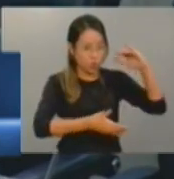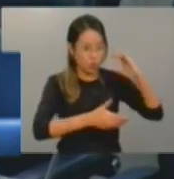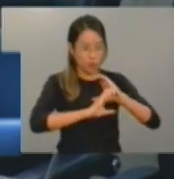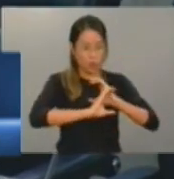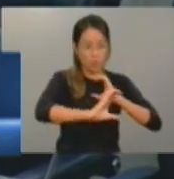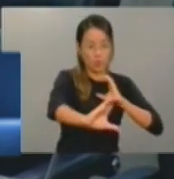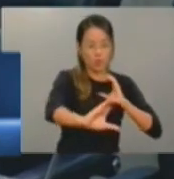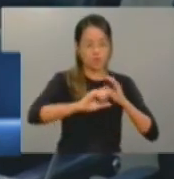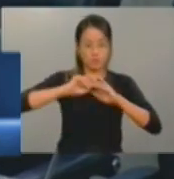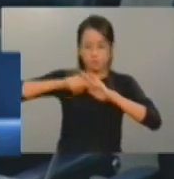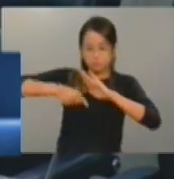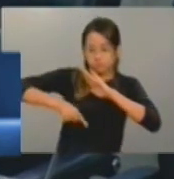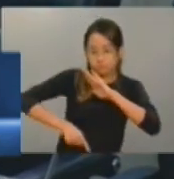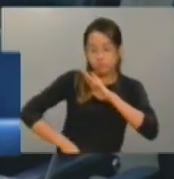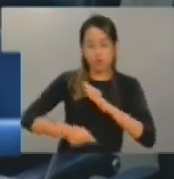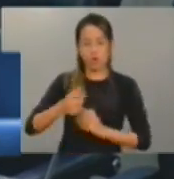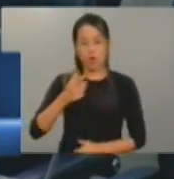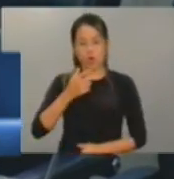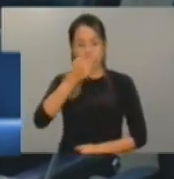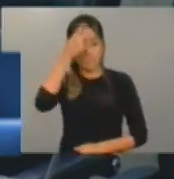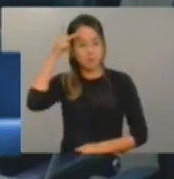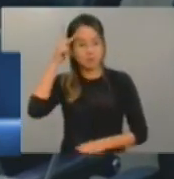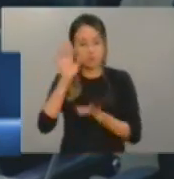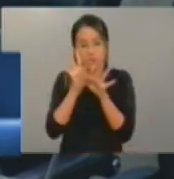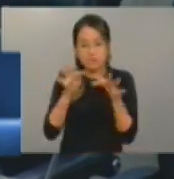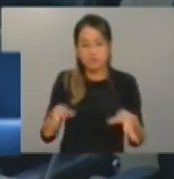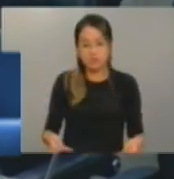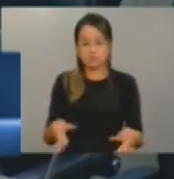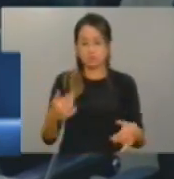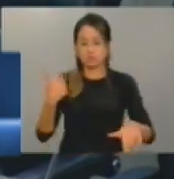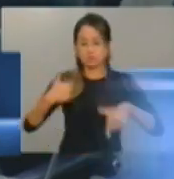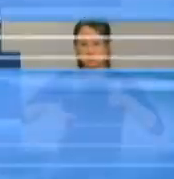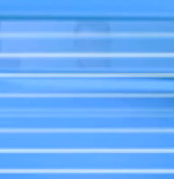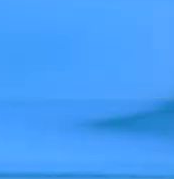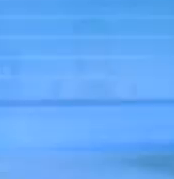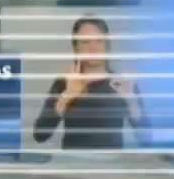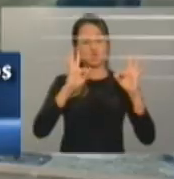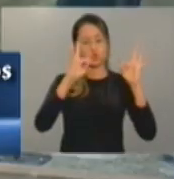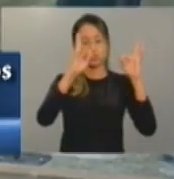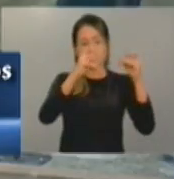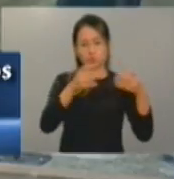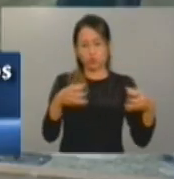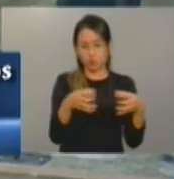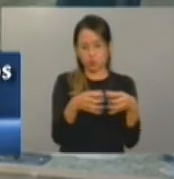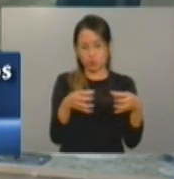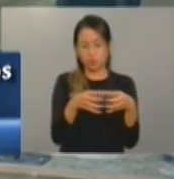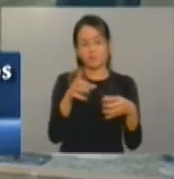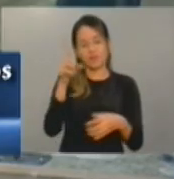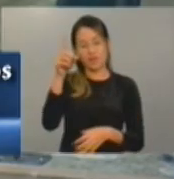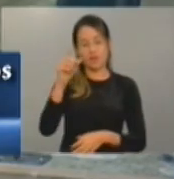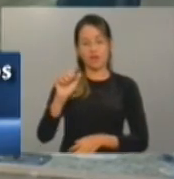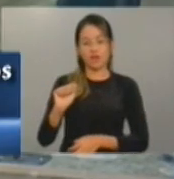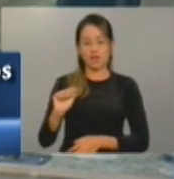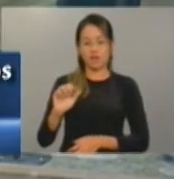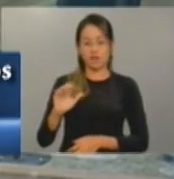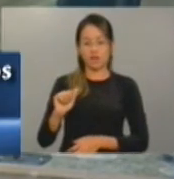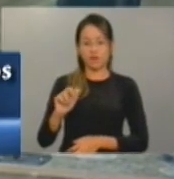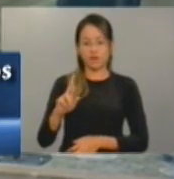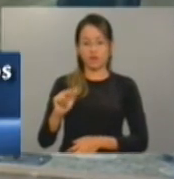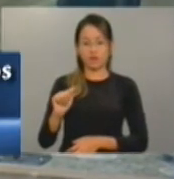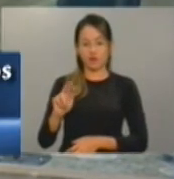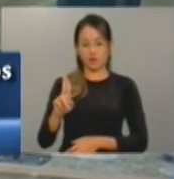perfurando o poço, o homem simples trabalhador que está lá tentando resolver o problema do nosso povo. Lá do Baixo Acaraú, e realmente uma